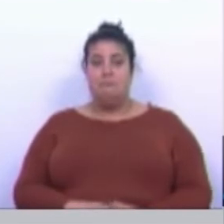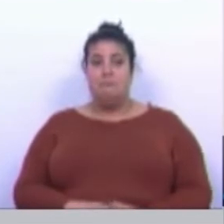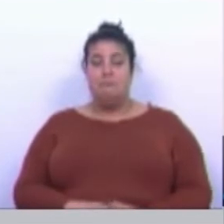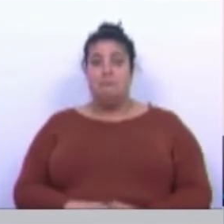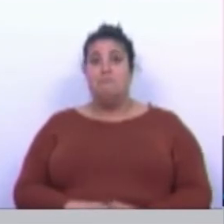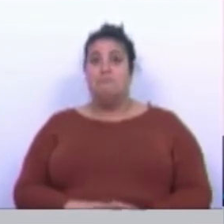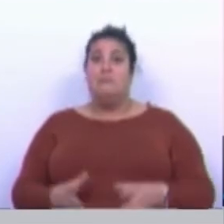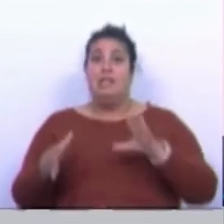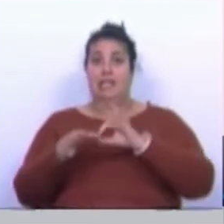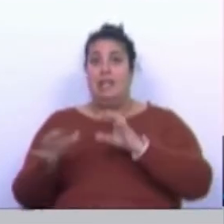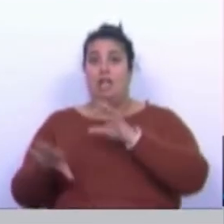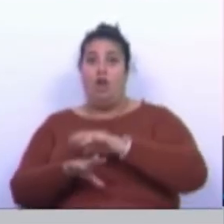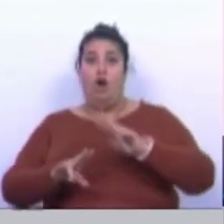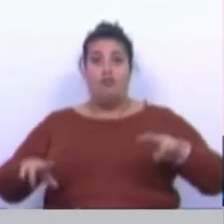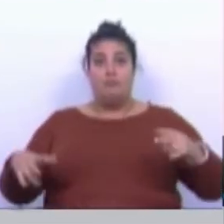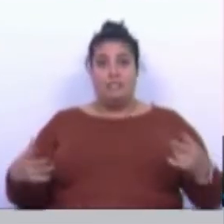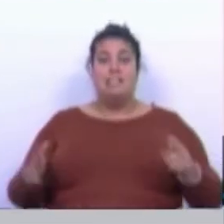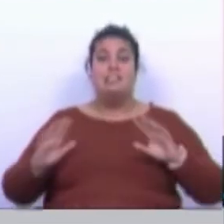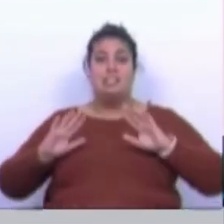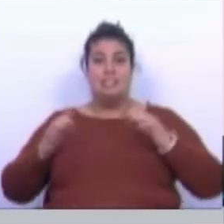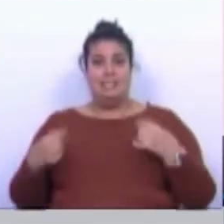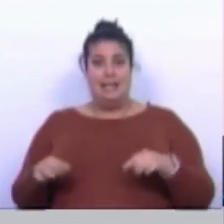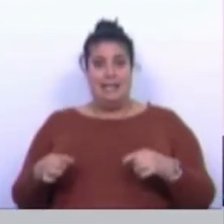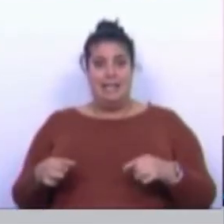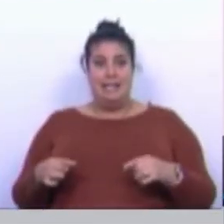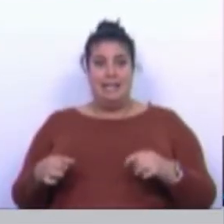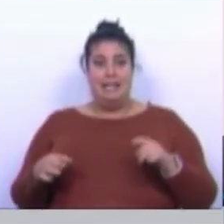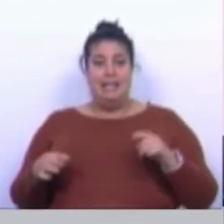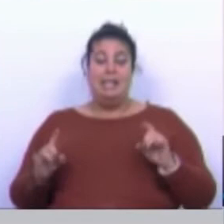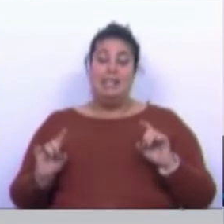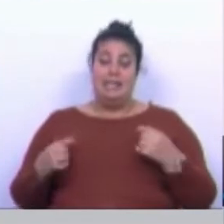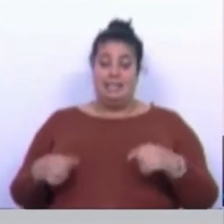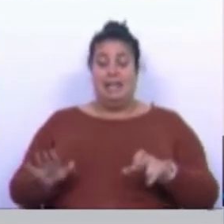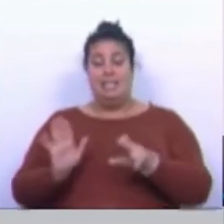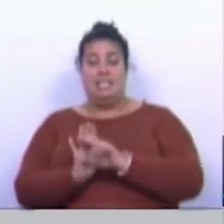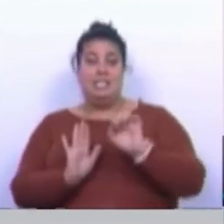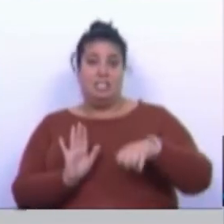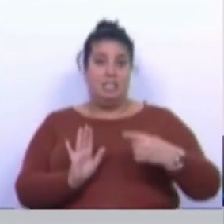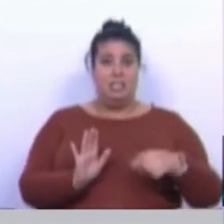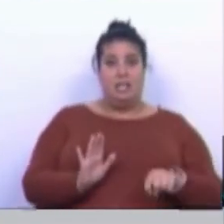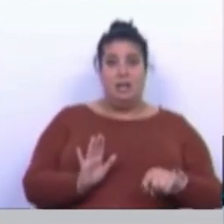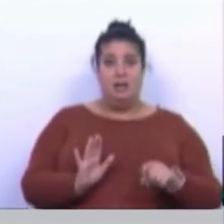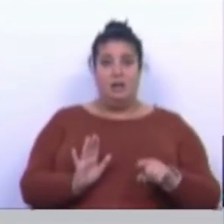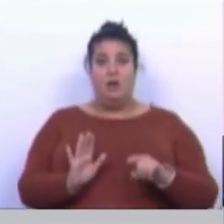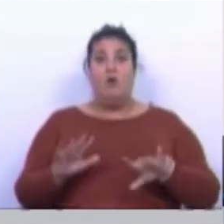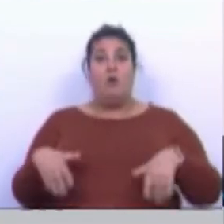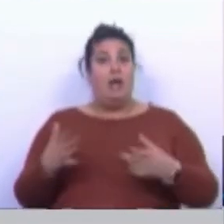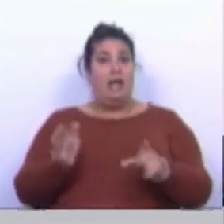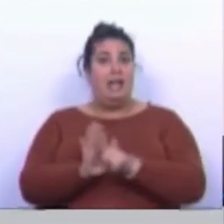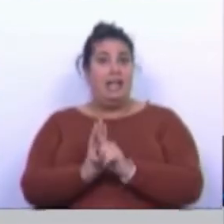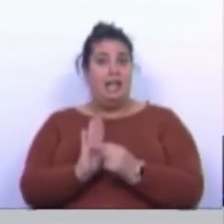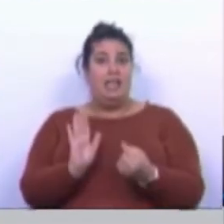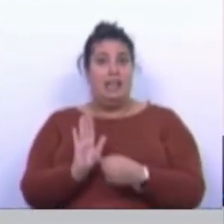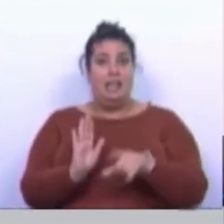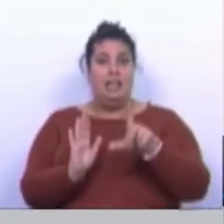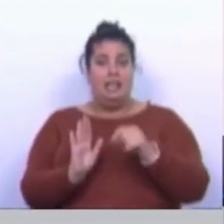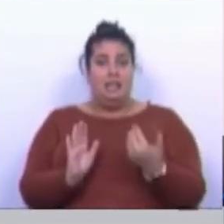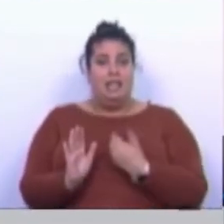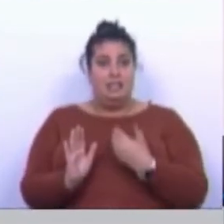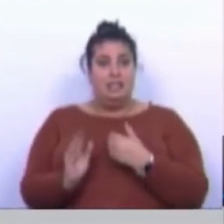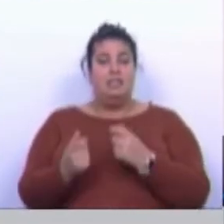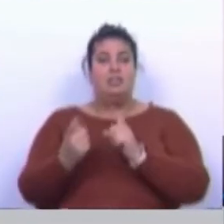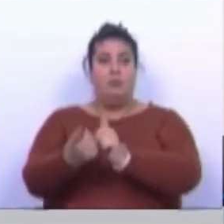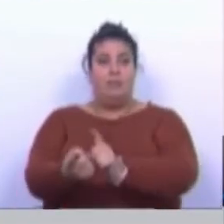Relativamente aos hospitais que estão e não estão a cumprir a legislação e o direito ao